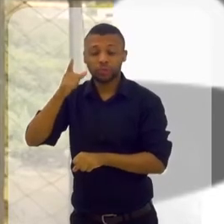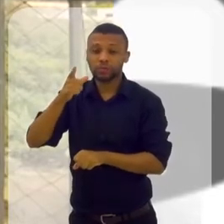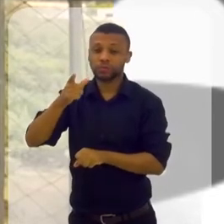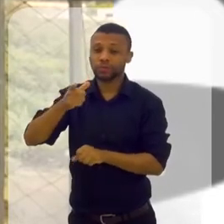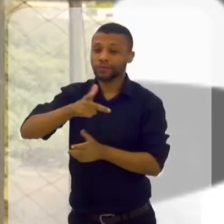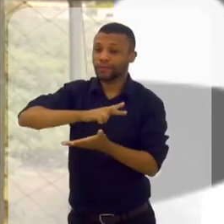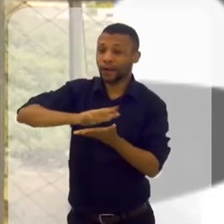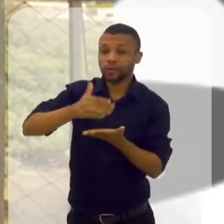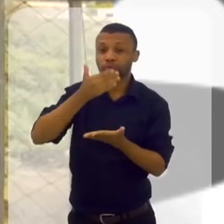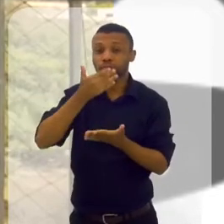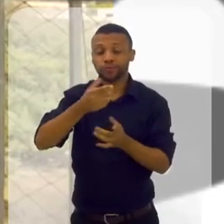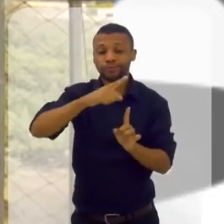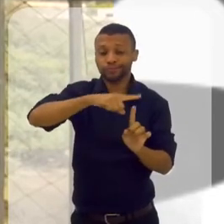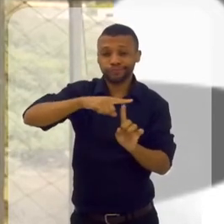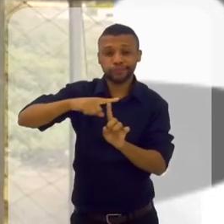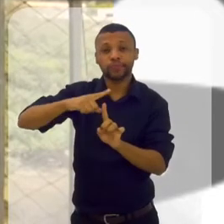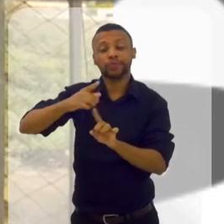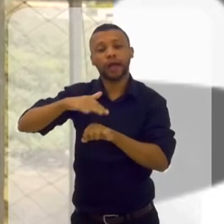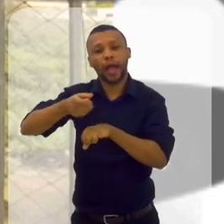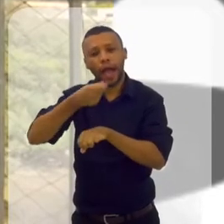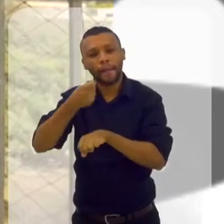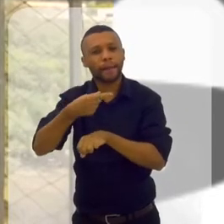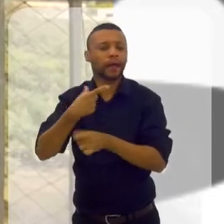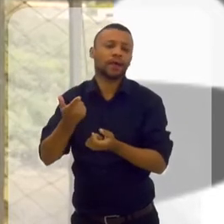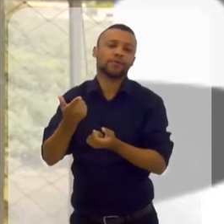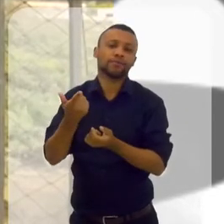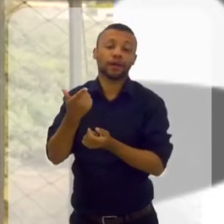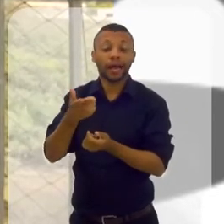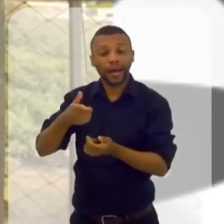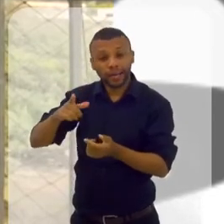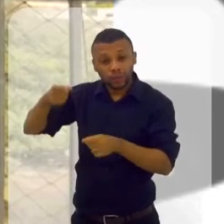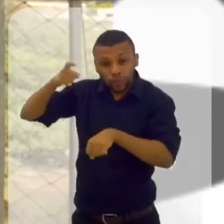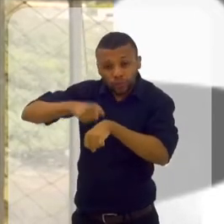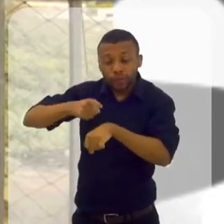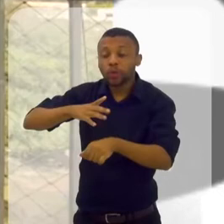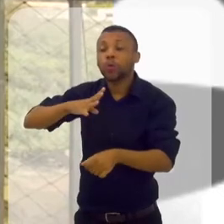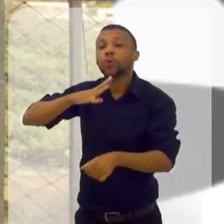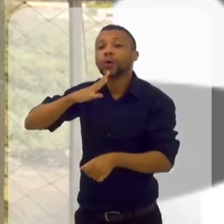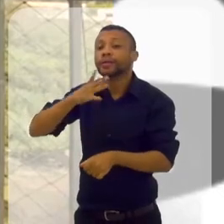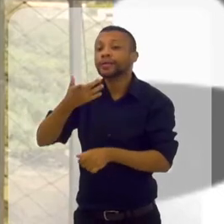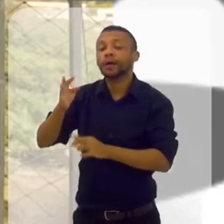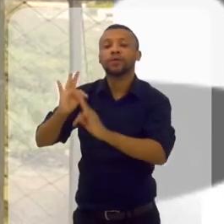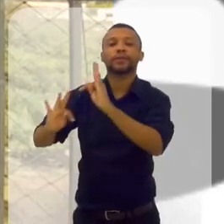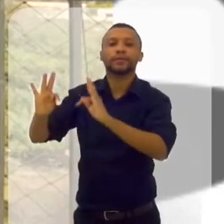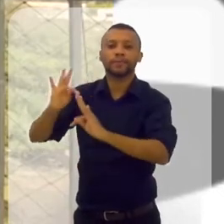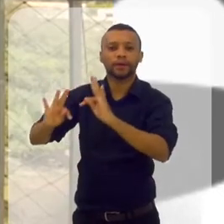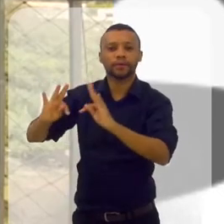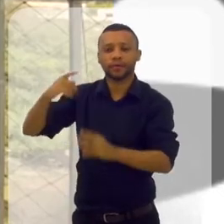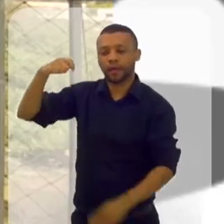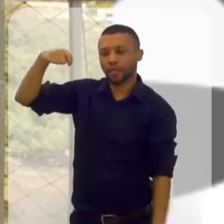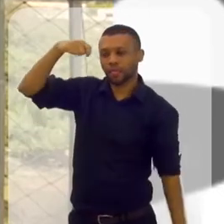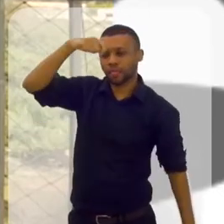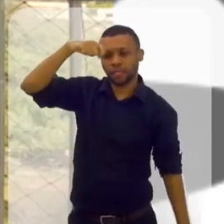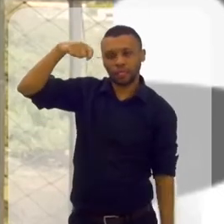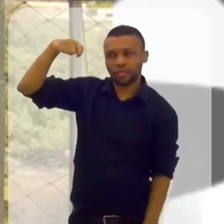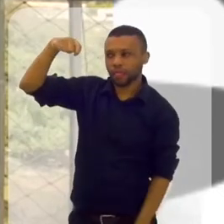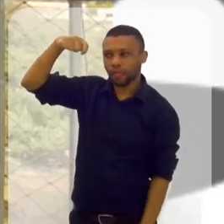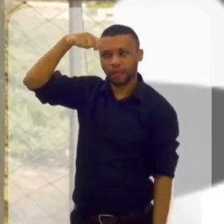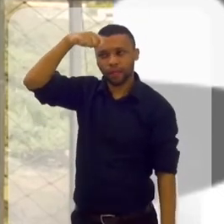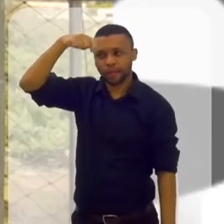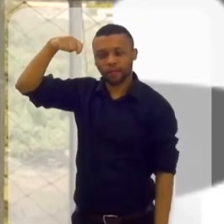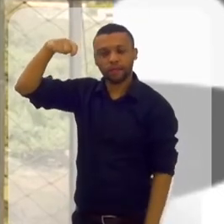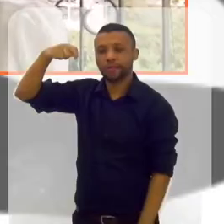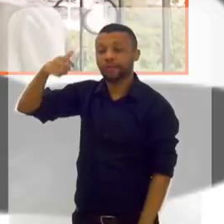tentado tudo na minha vida. quando eu conheci a hipnoterapia. E quando eu conheci a hipnoterapia, em menos de 9 horas eu me